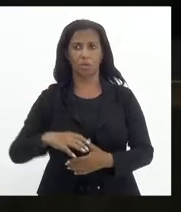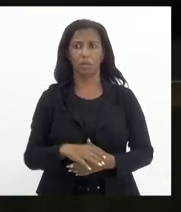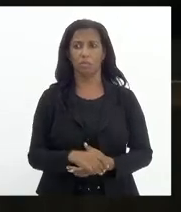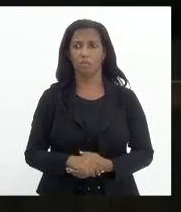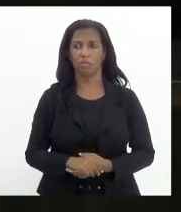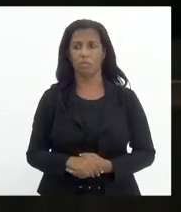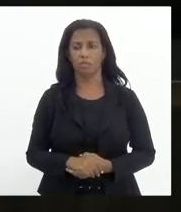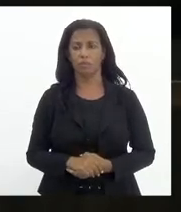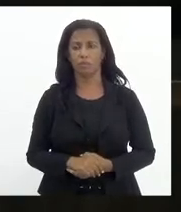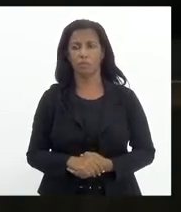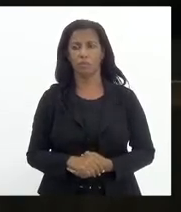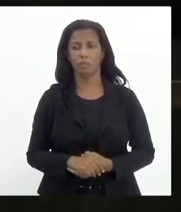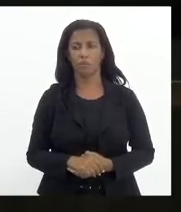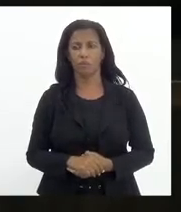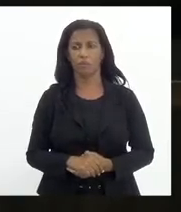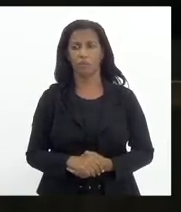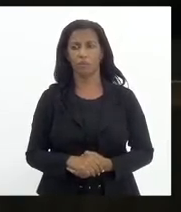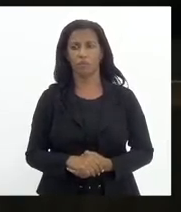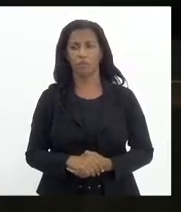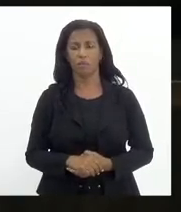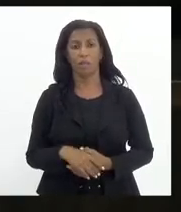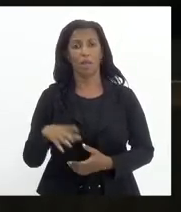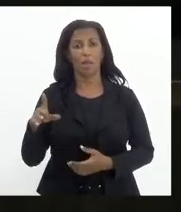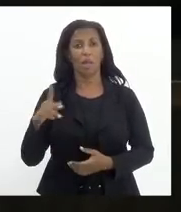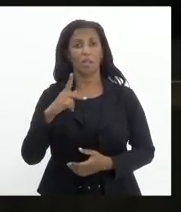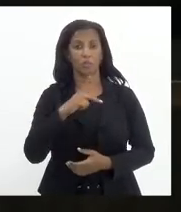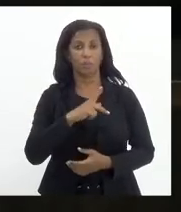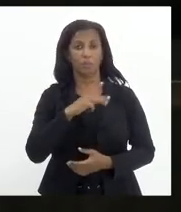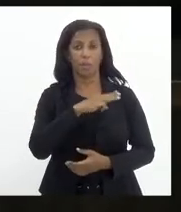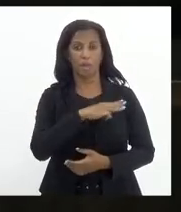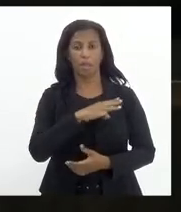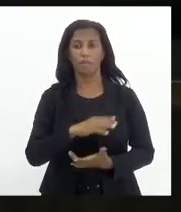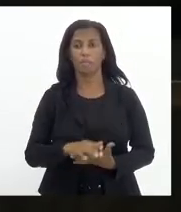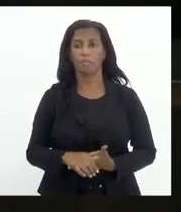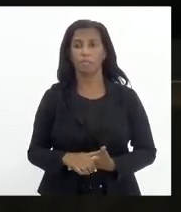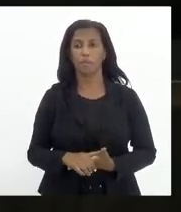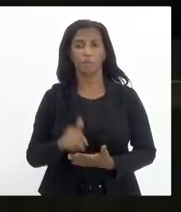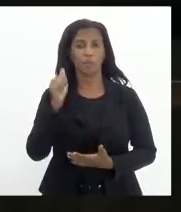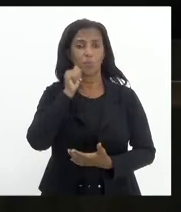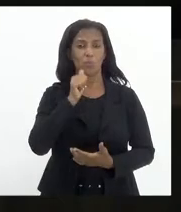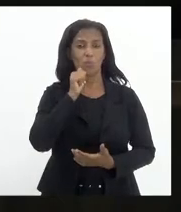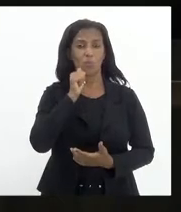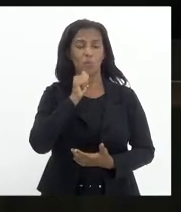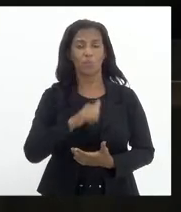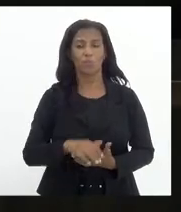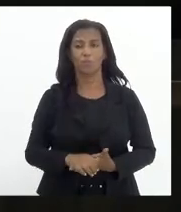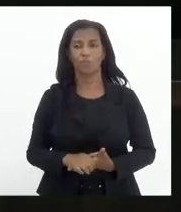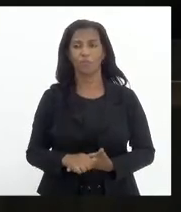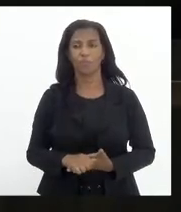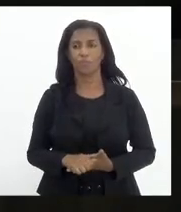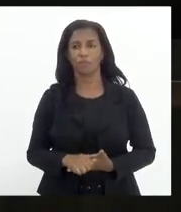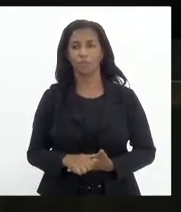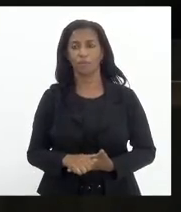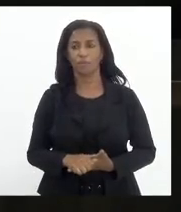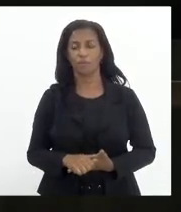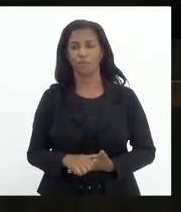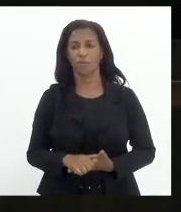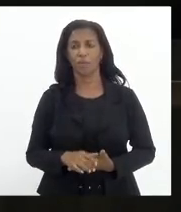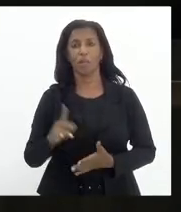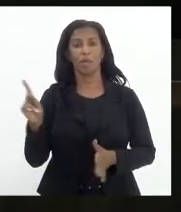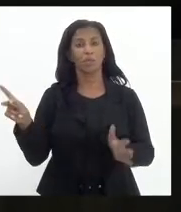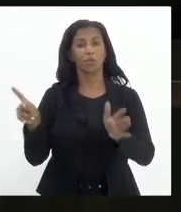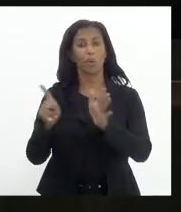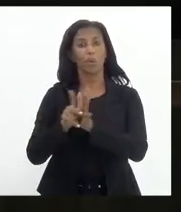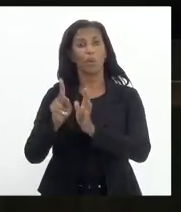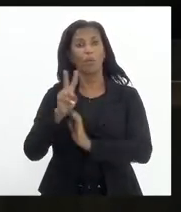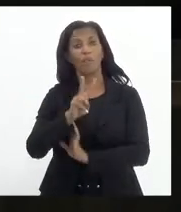em relação às PEMs, a FEM. Então, é só por conta